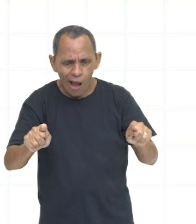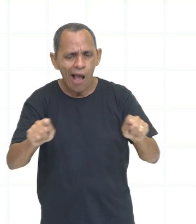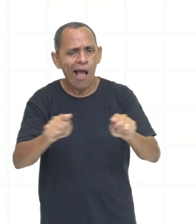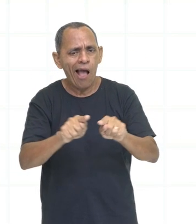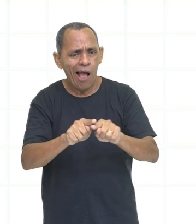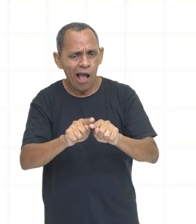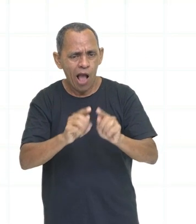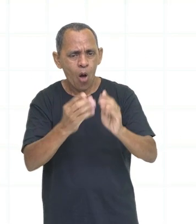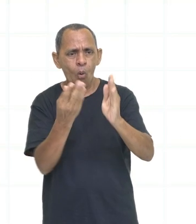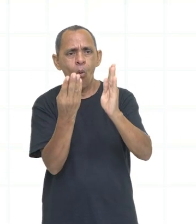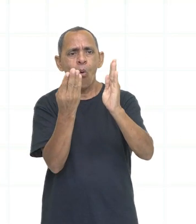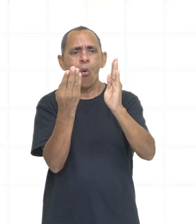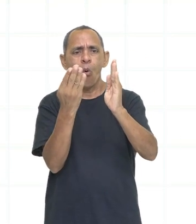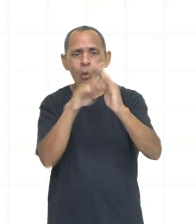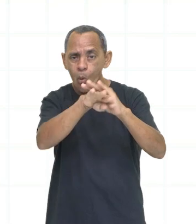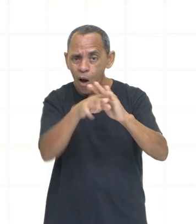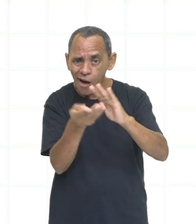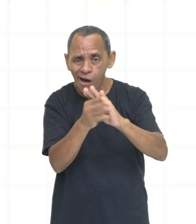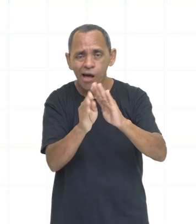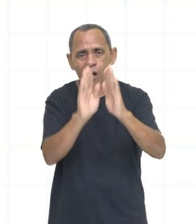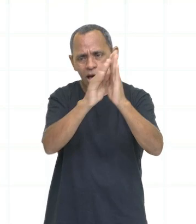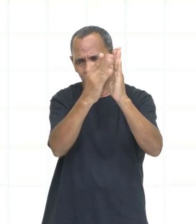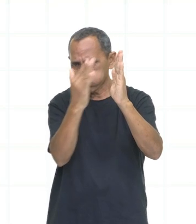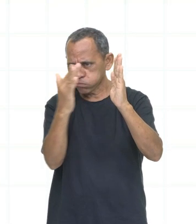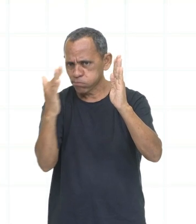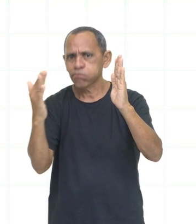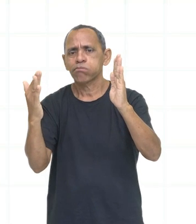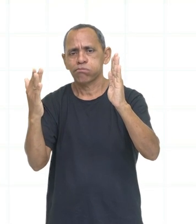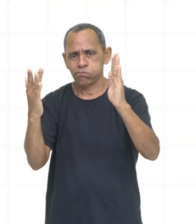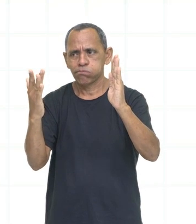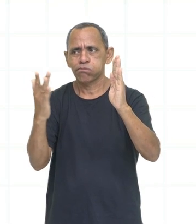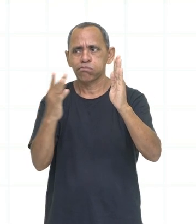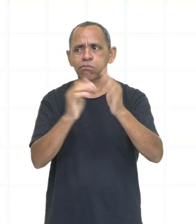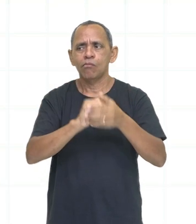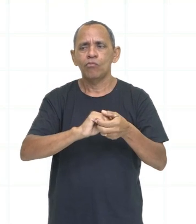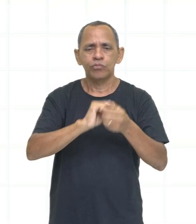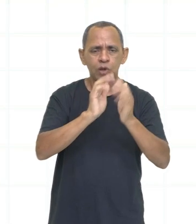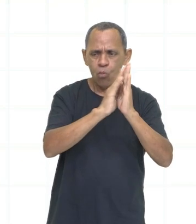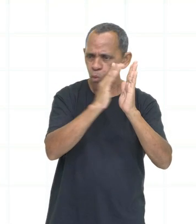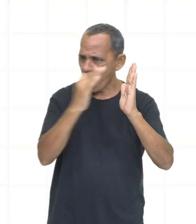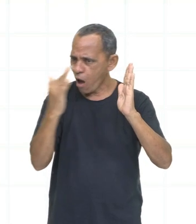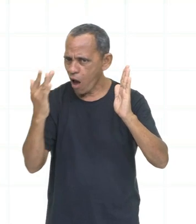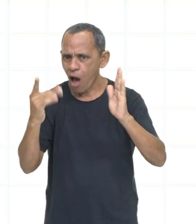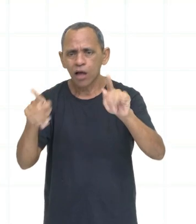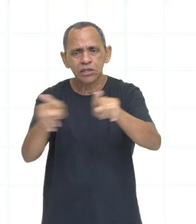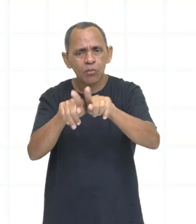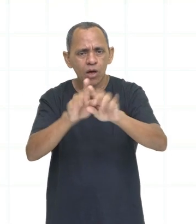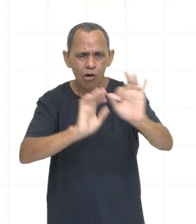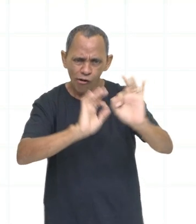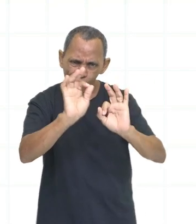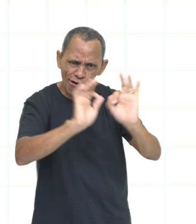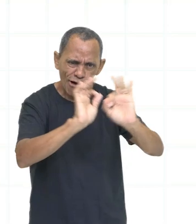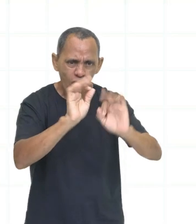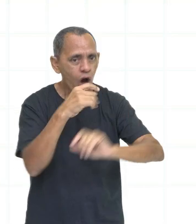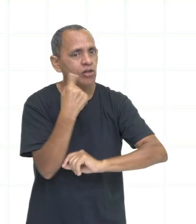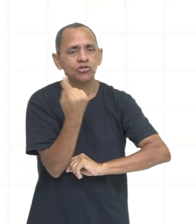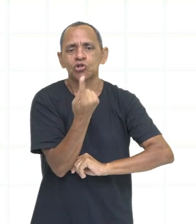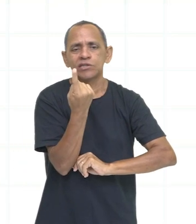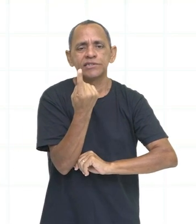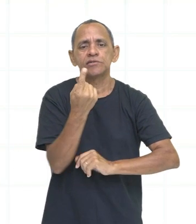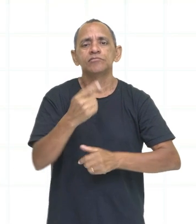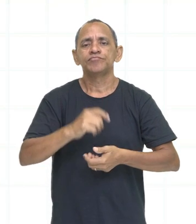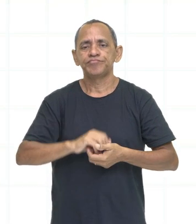enfim, bookshelf, quer dizer, o local ali onde se colocam os livros, né? Prateleira de livros, estante de livros. Então, ele